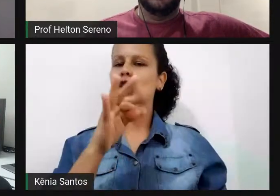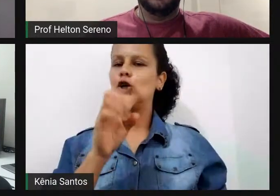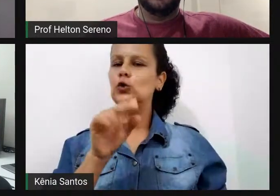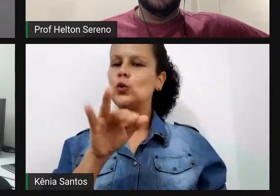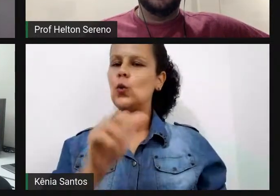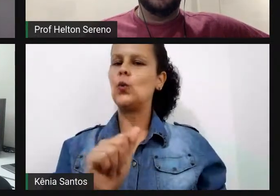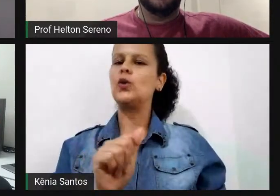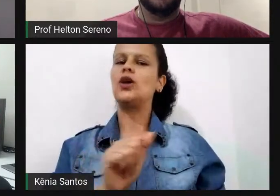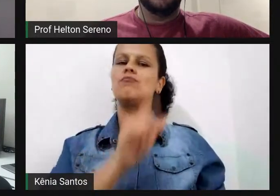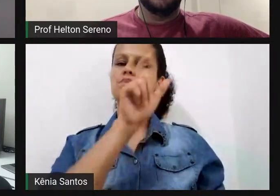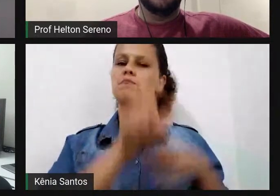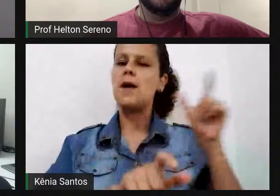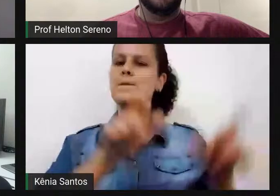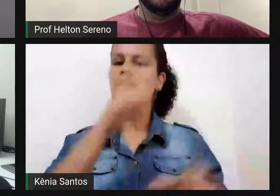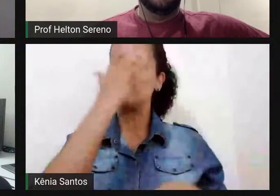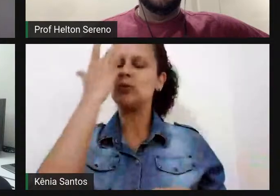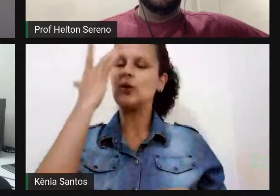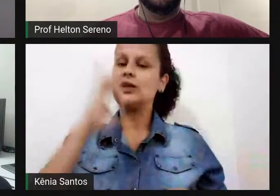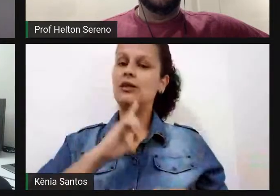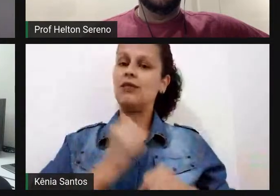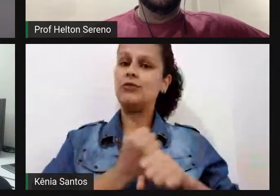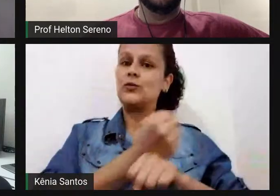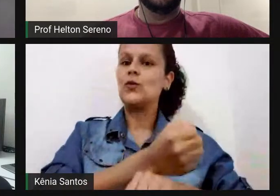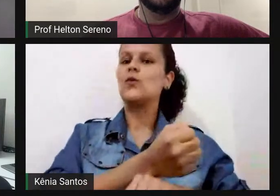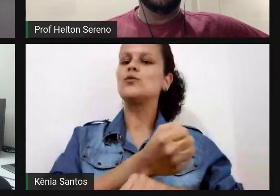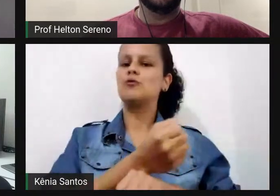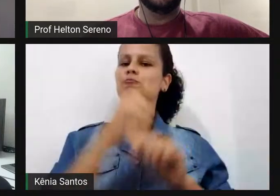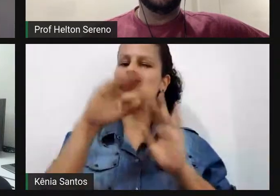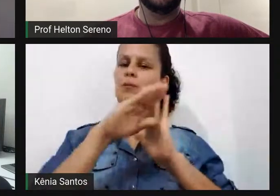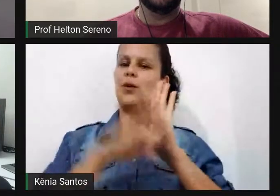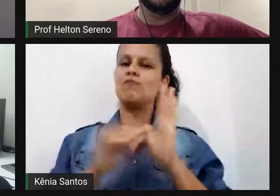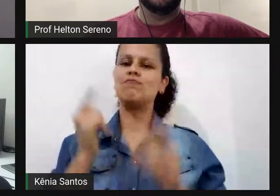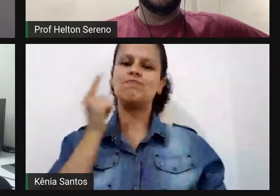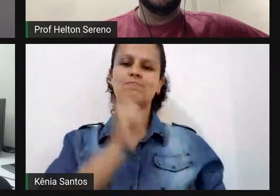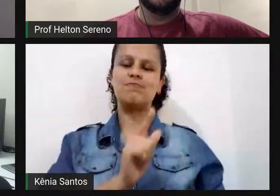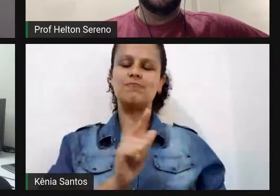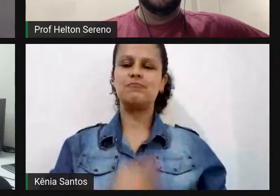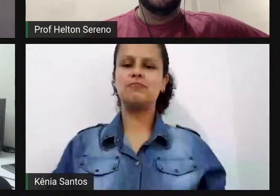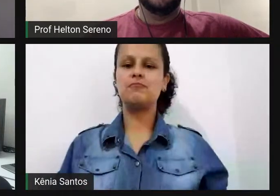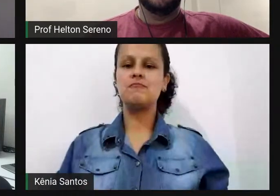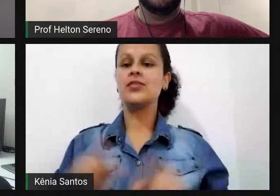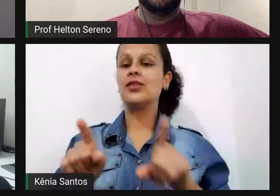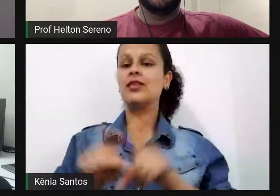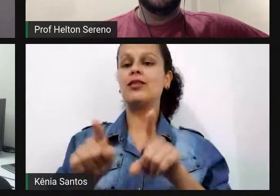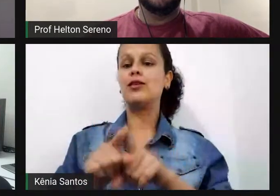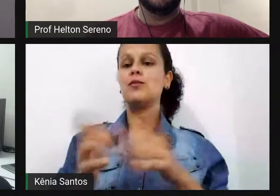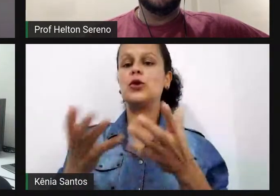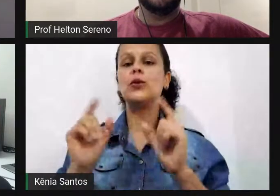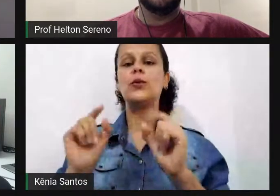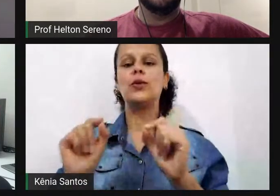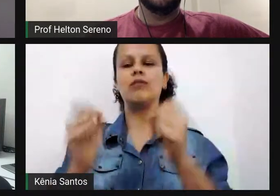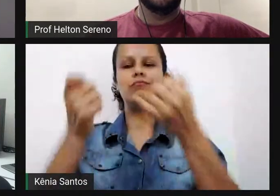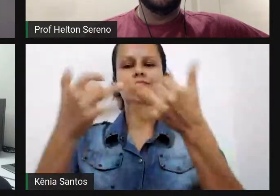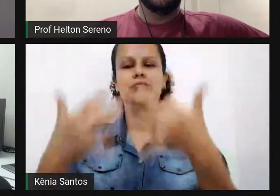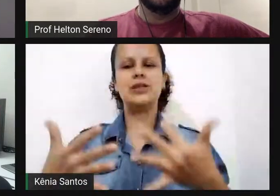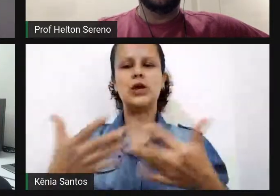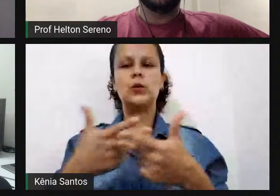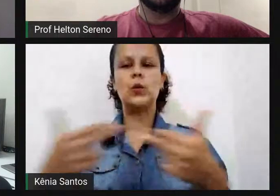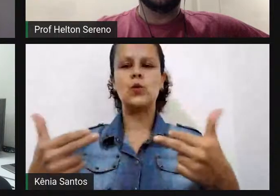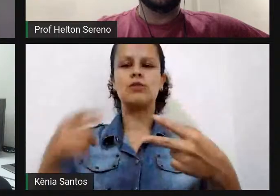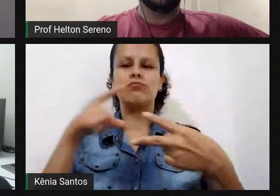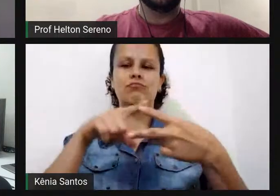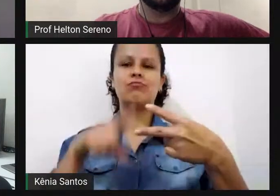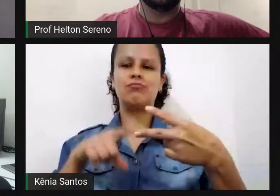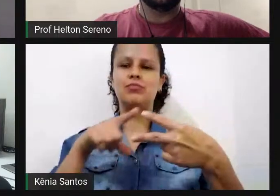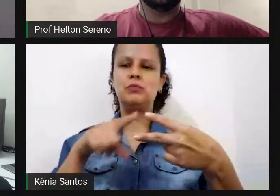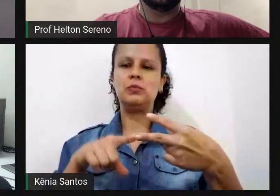que essa formação se concretize, tá? Para finalizar, eu queria apenas esclarecer duas questões em